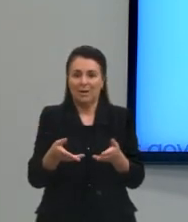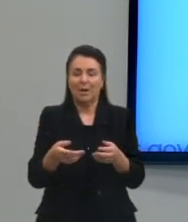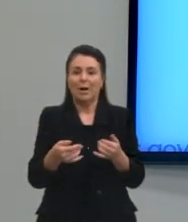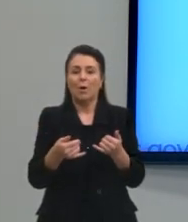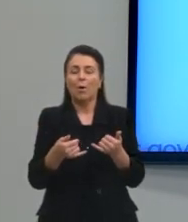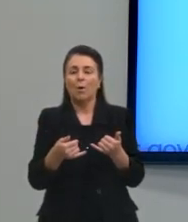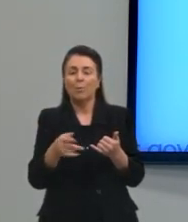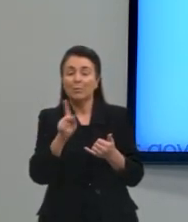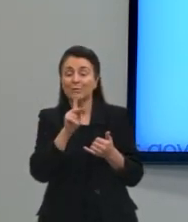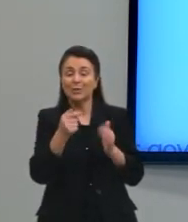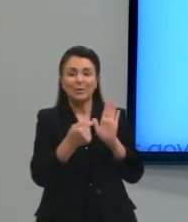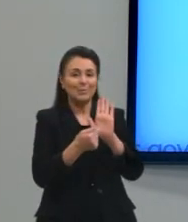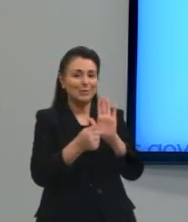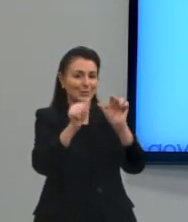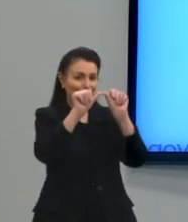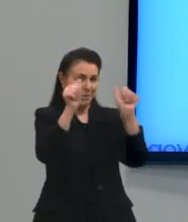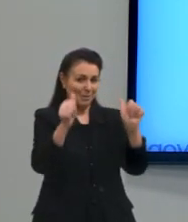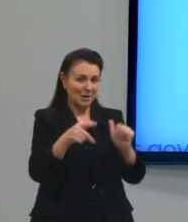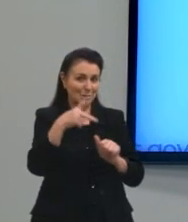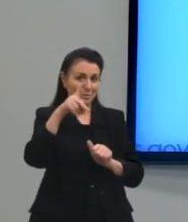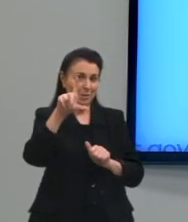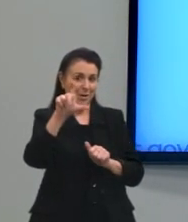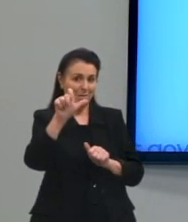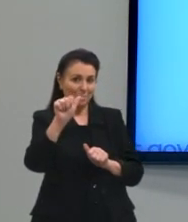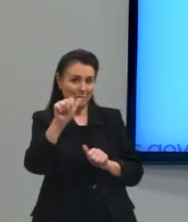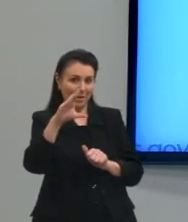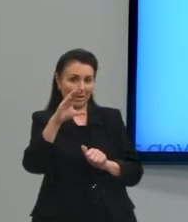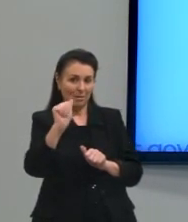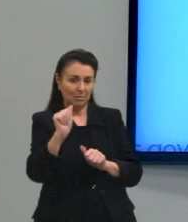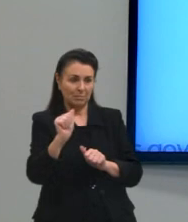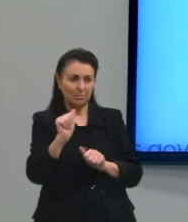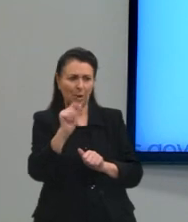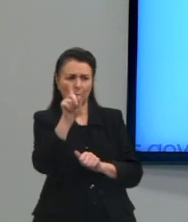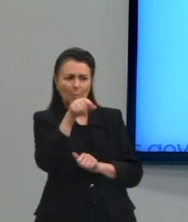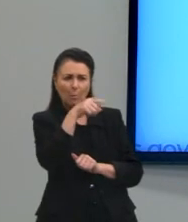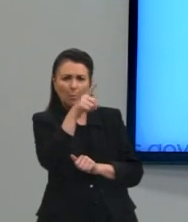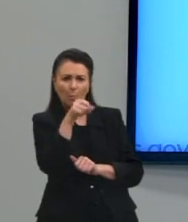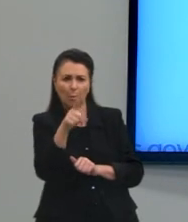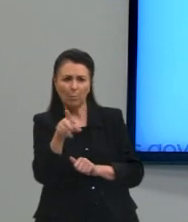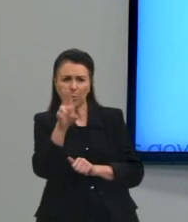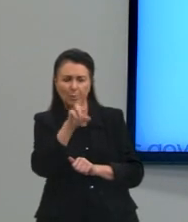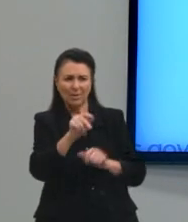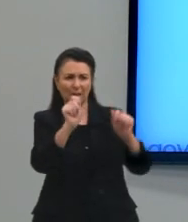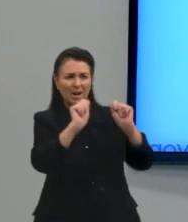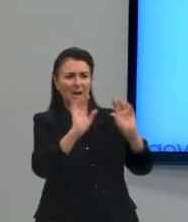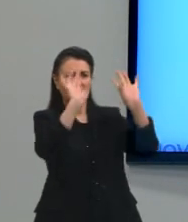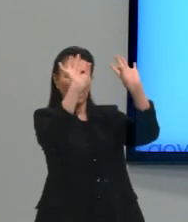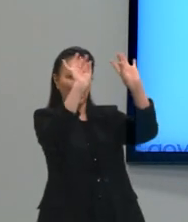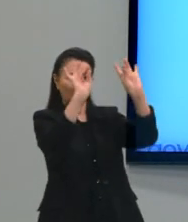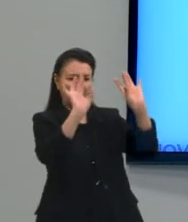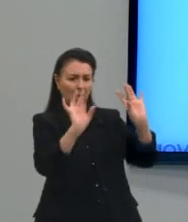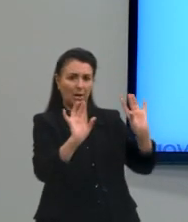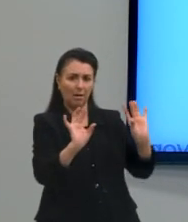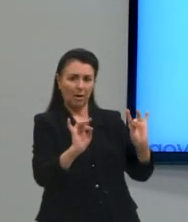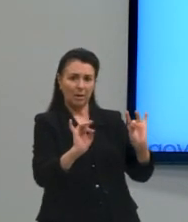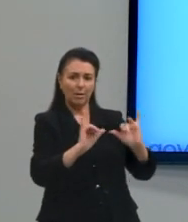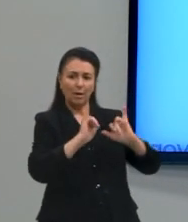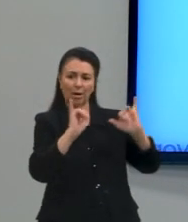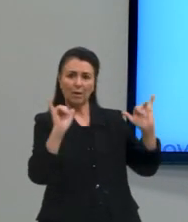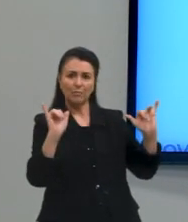placa onde a gente tem escrito É proibido colocar cartazes e anúncios em todo o edifício.